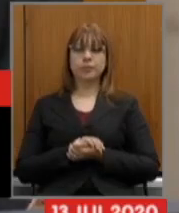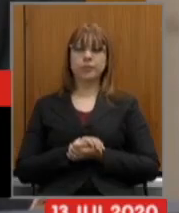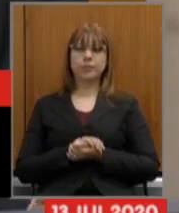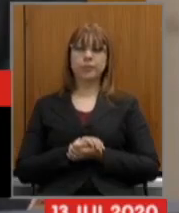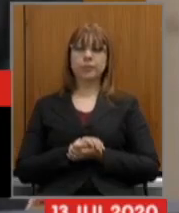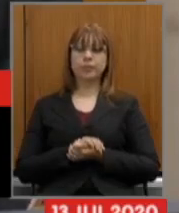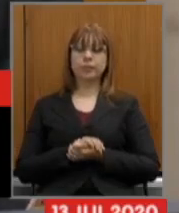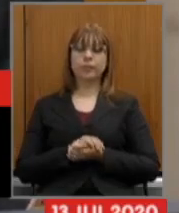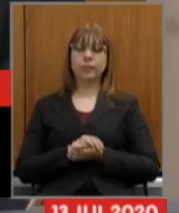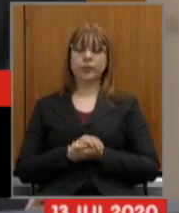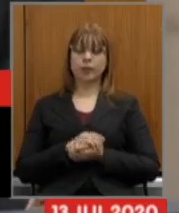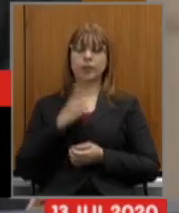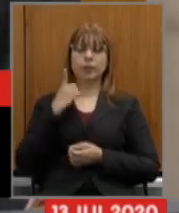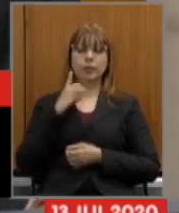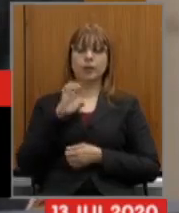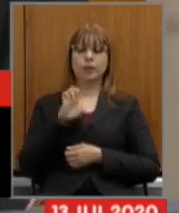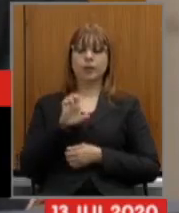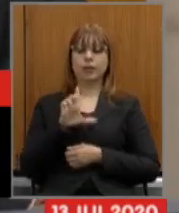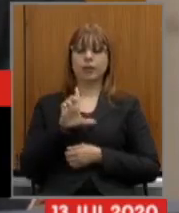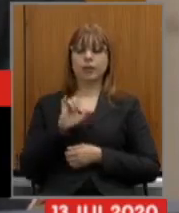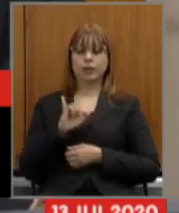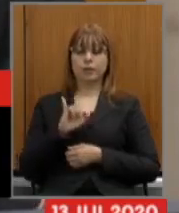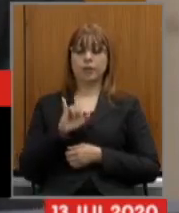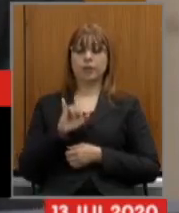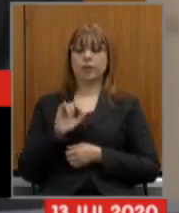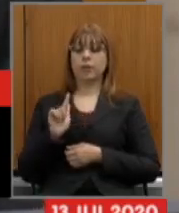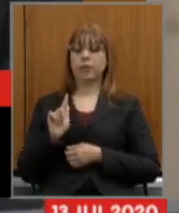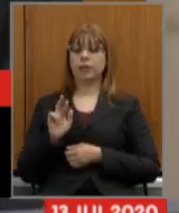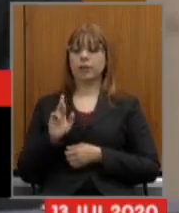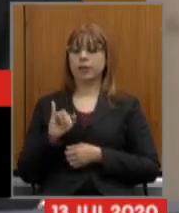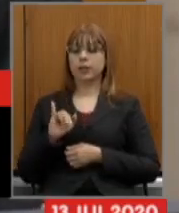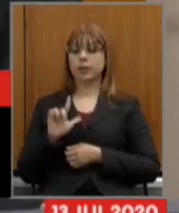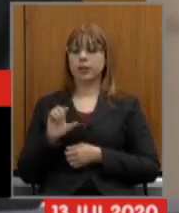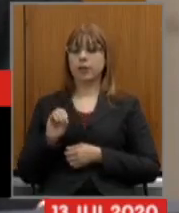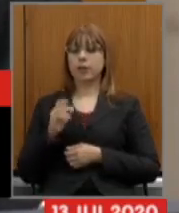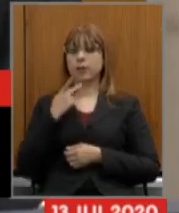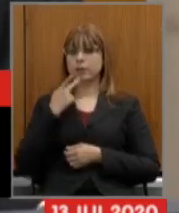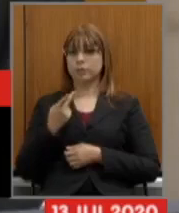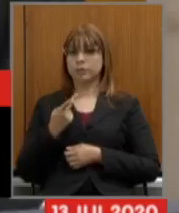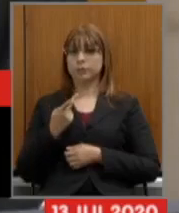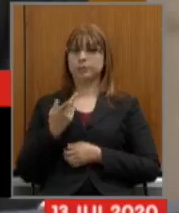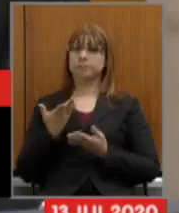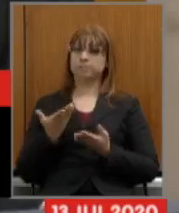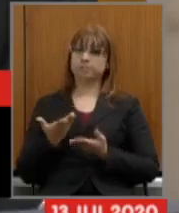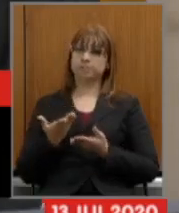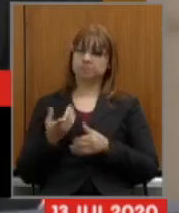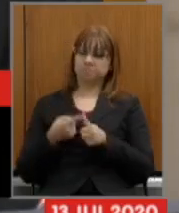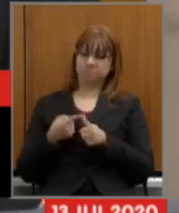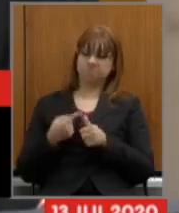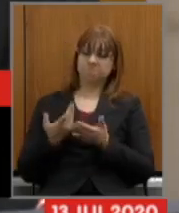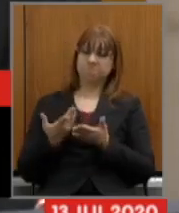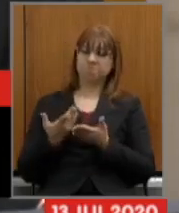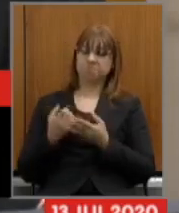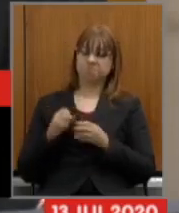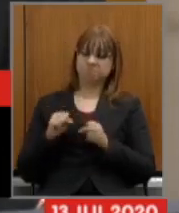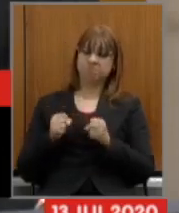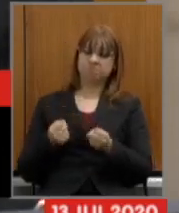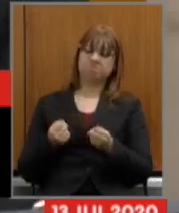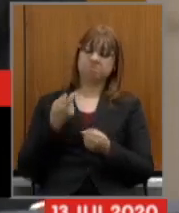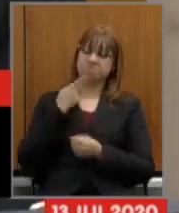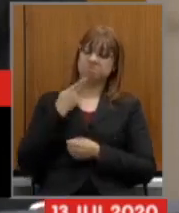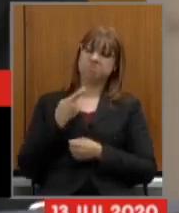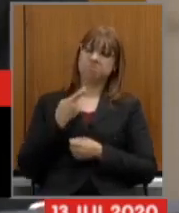deputado Eli Grillo é deputado primeiro quero reforçar